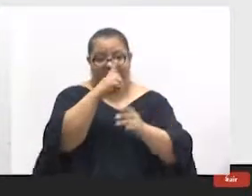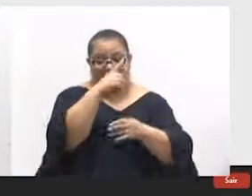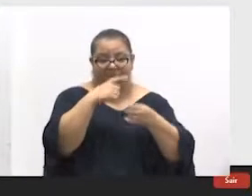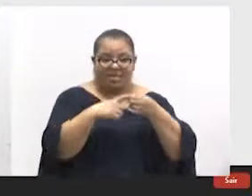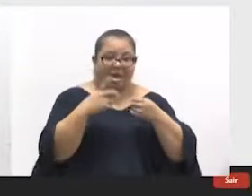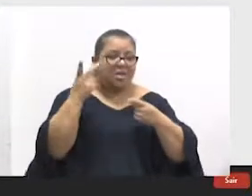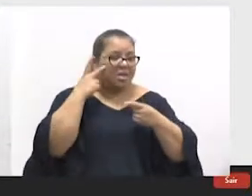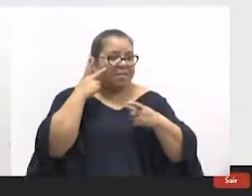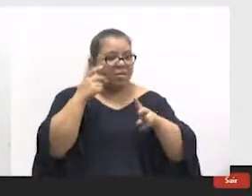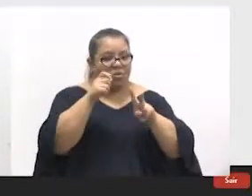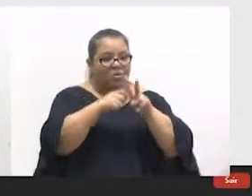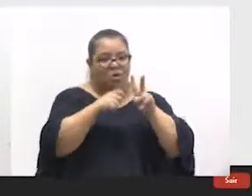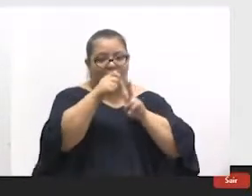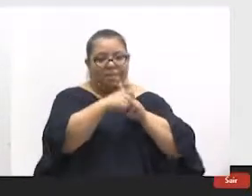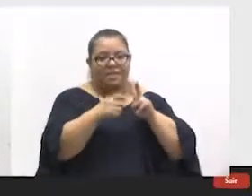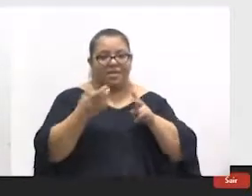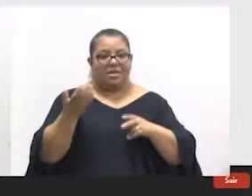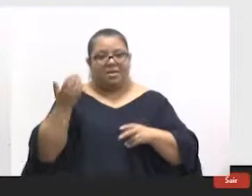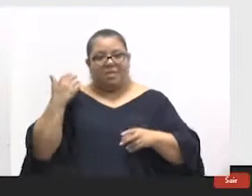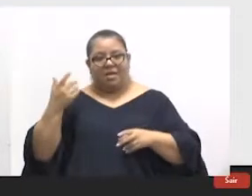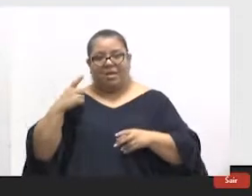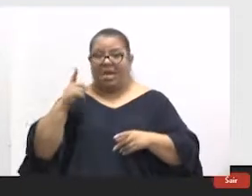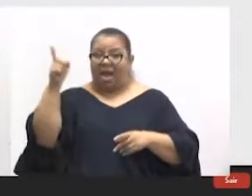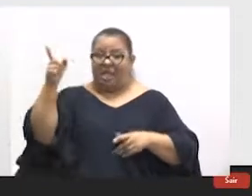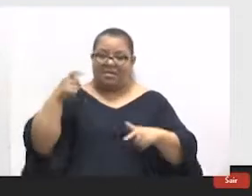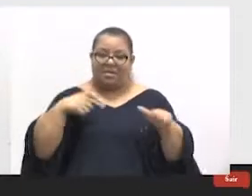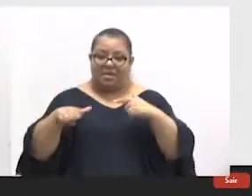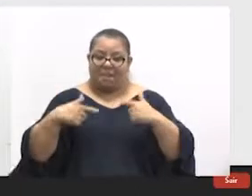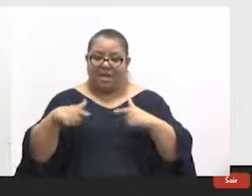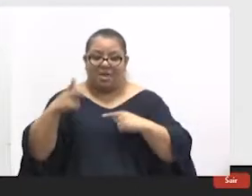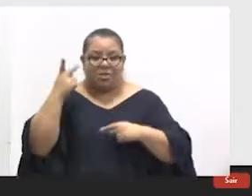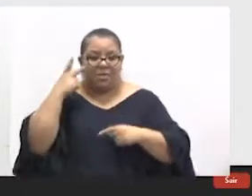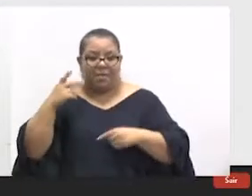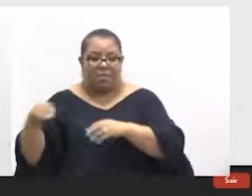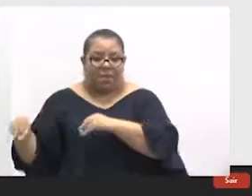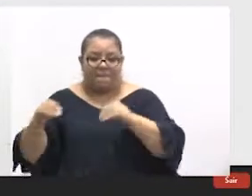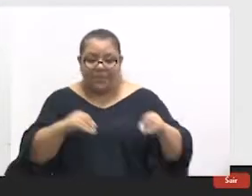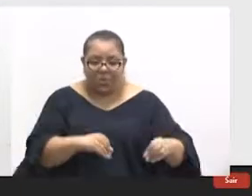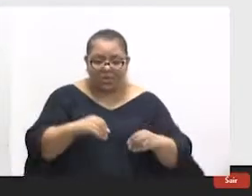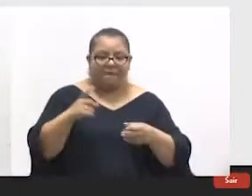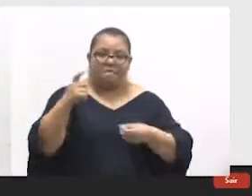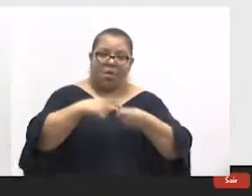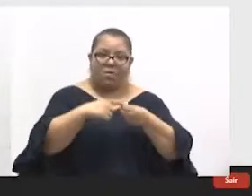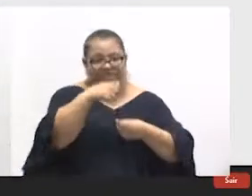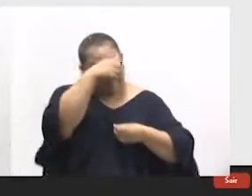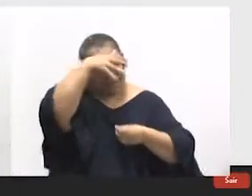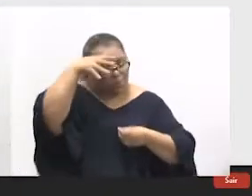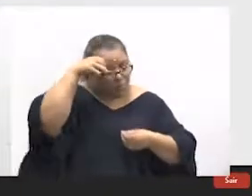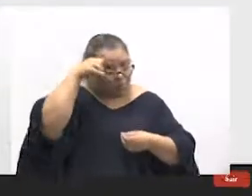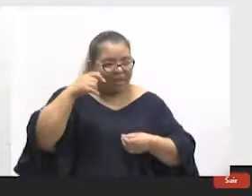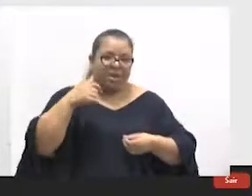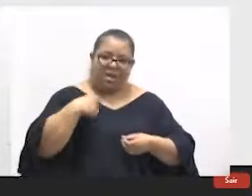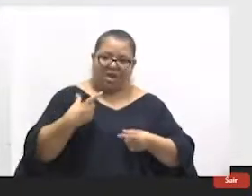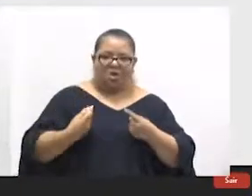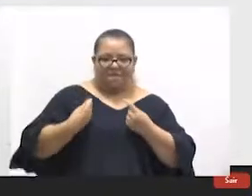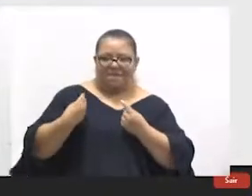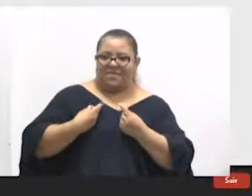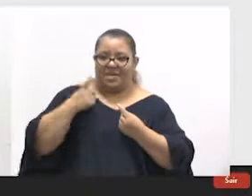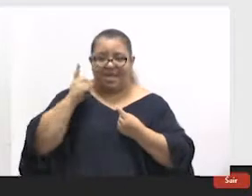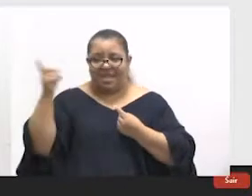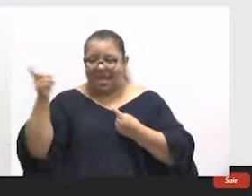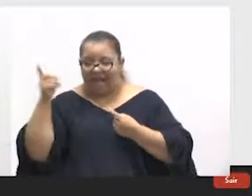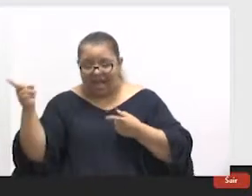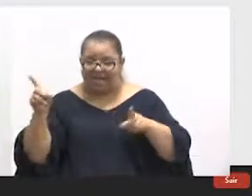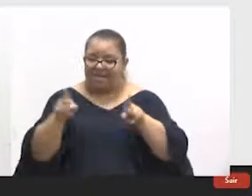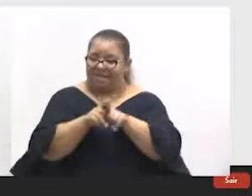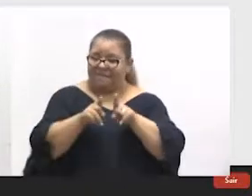há dois meses atrás, eu estava trabalhando em São Paulo e voltei para Mato Grosso. Então eu vivi essa realidade tanto na